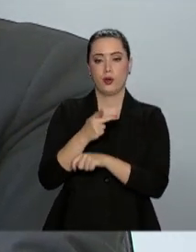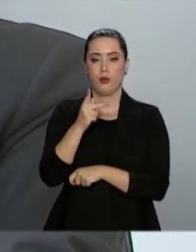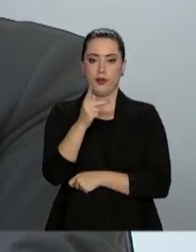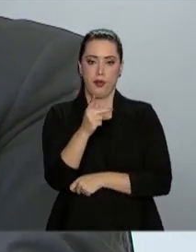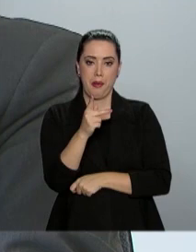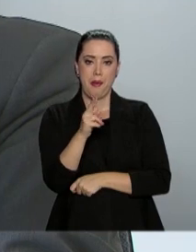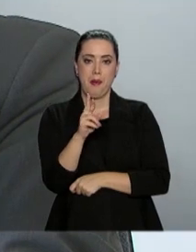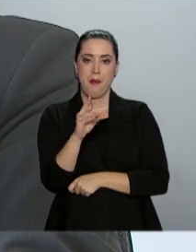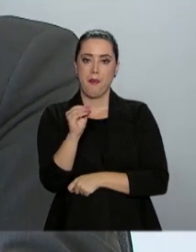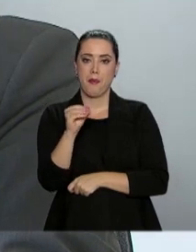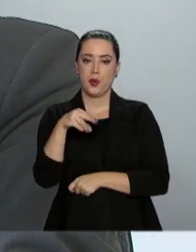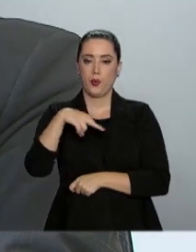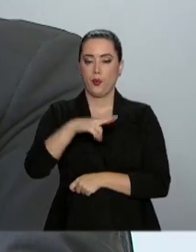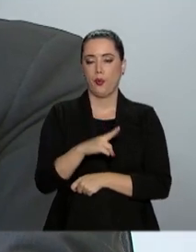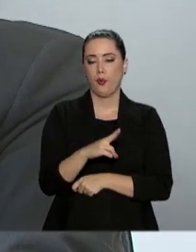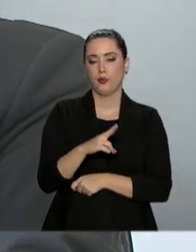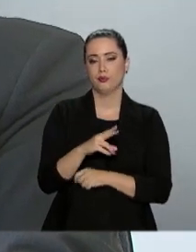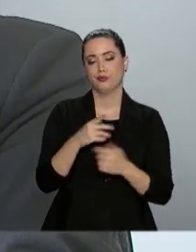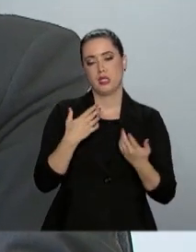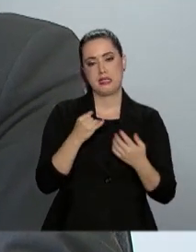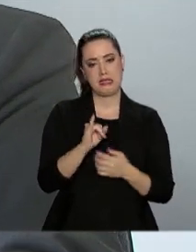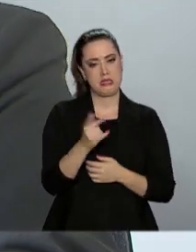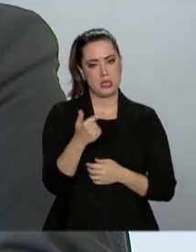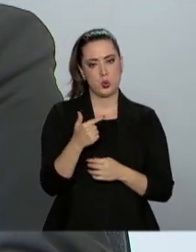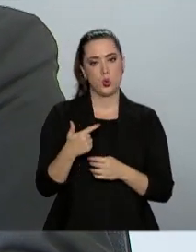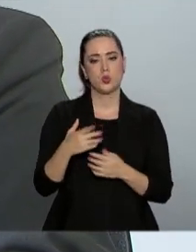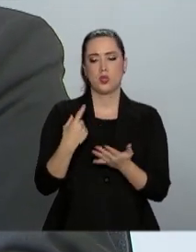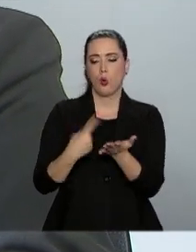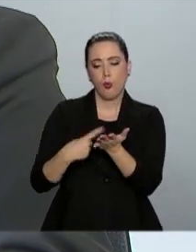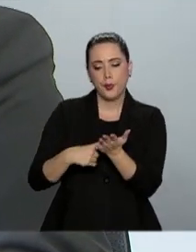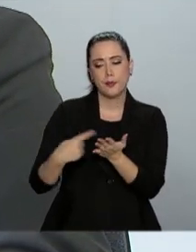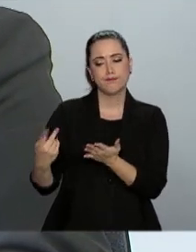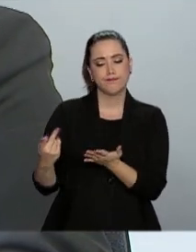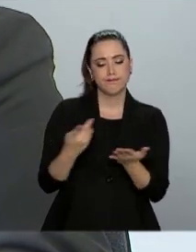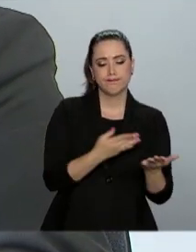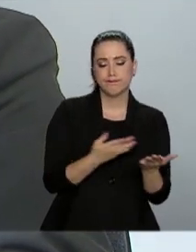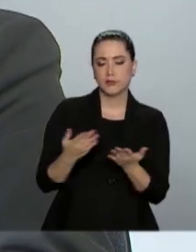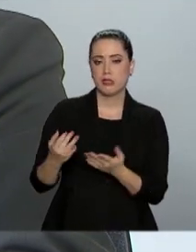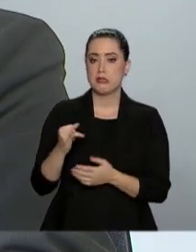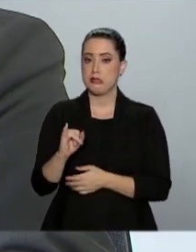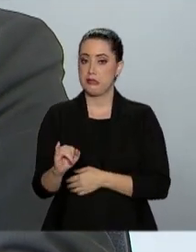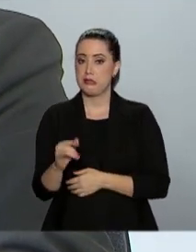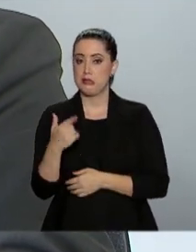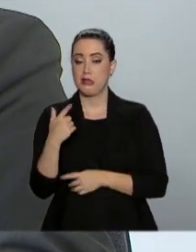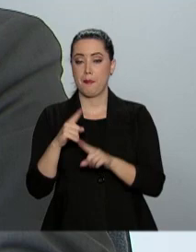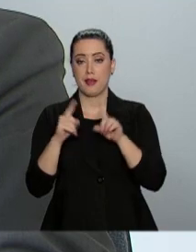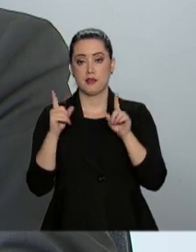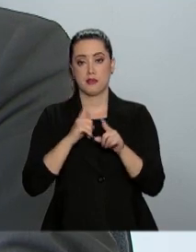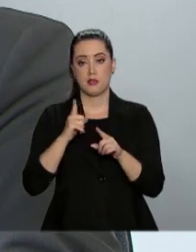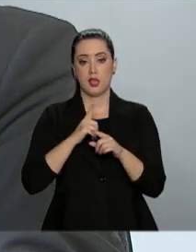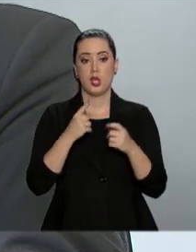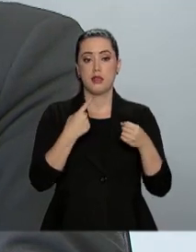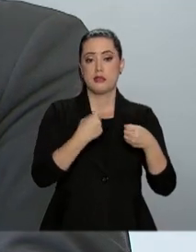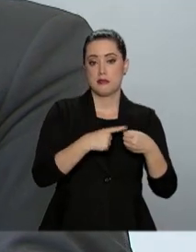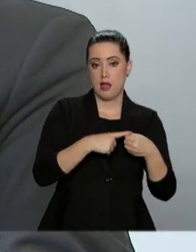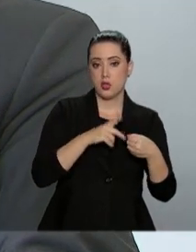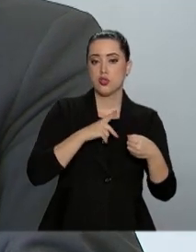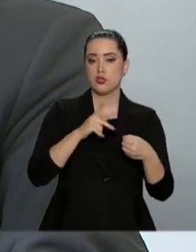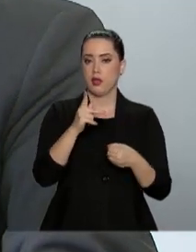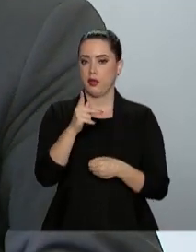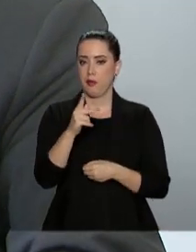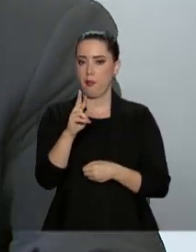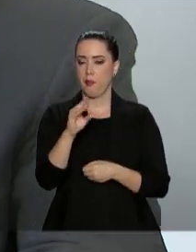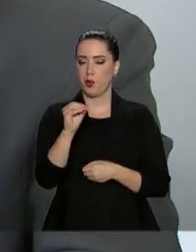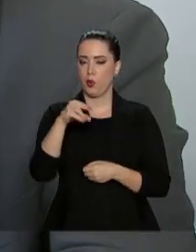Então tem cidades que têm PROCONs, cidades que não têm PROCONs terão um PROCON estadual. E a gente está